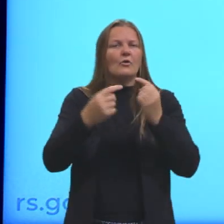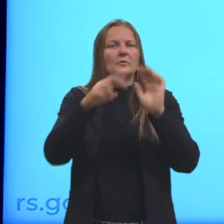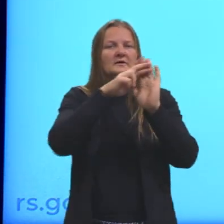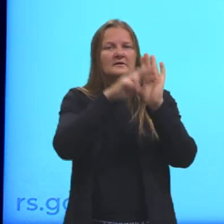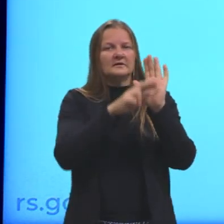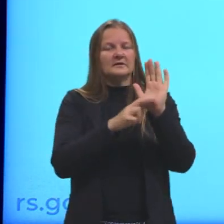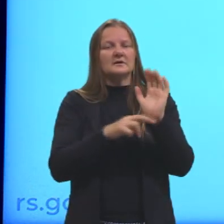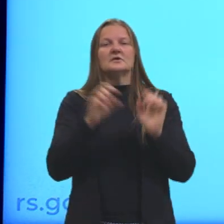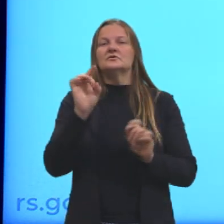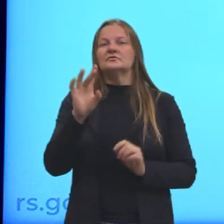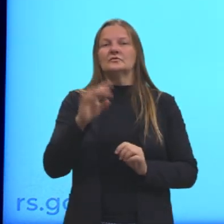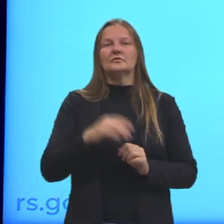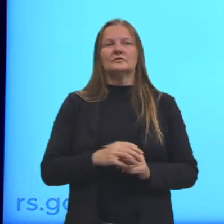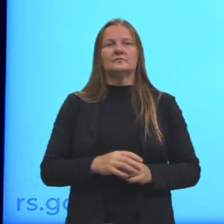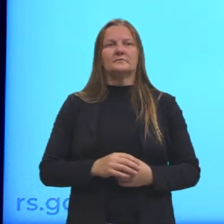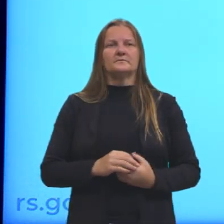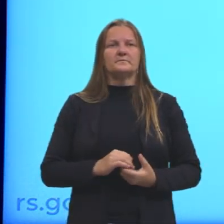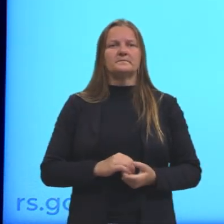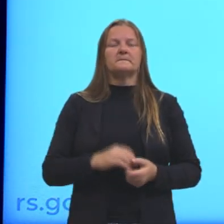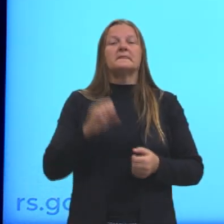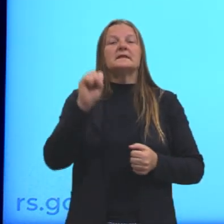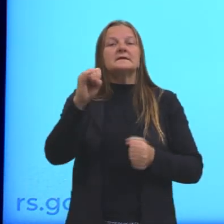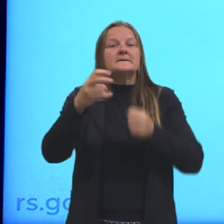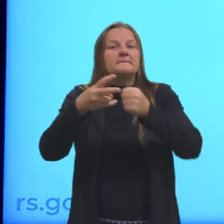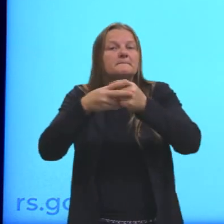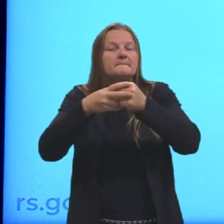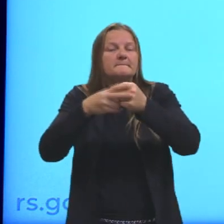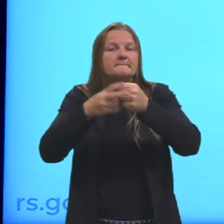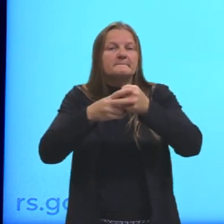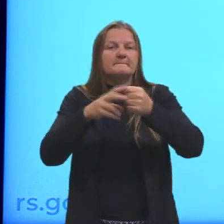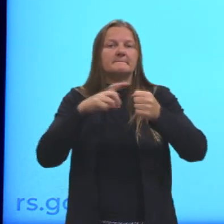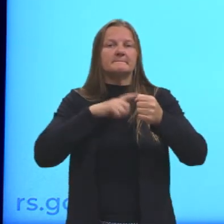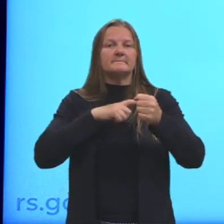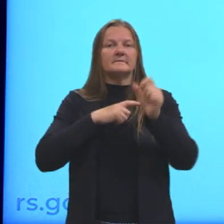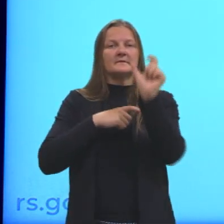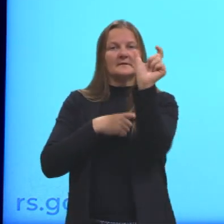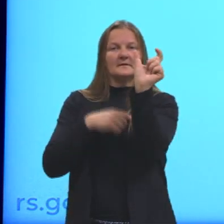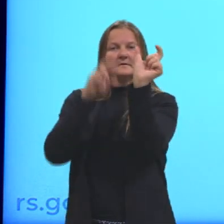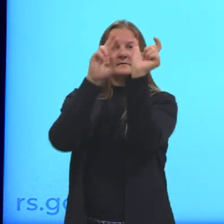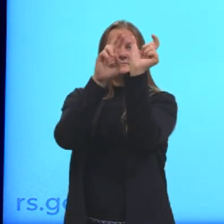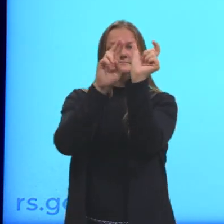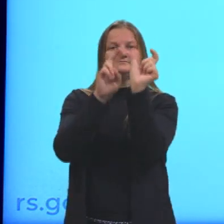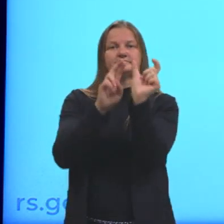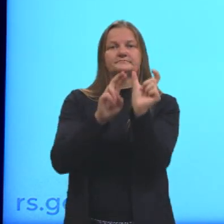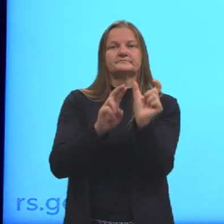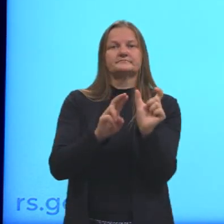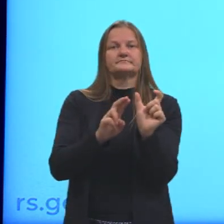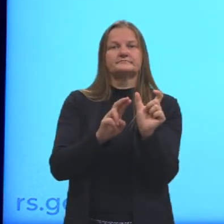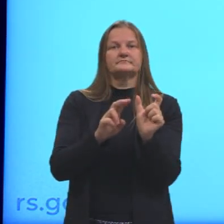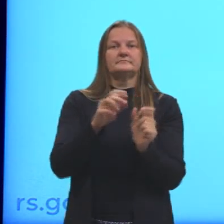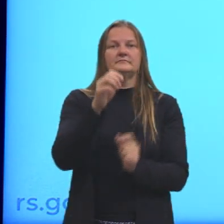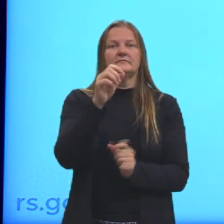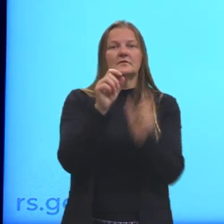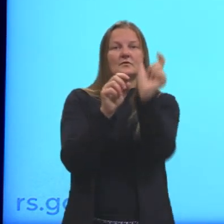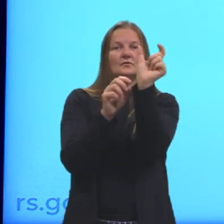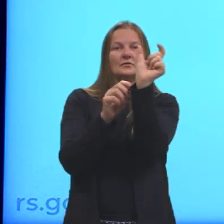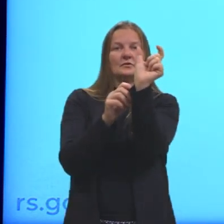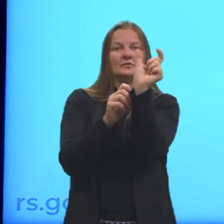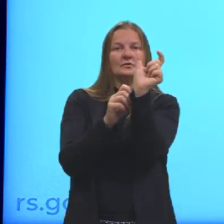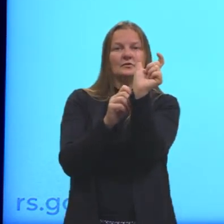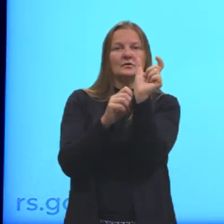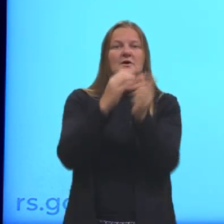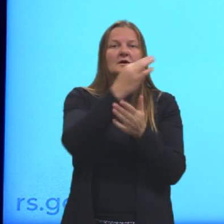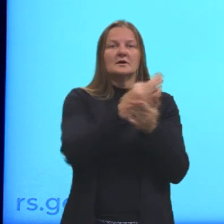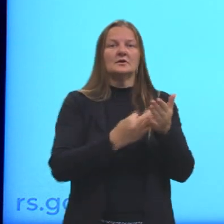exemplo, se o verbo ele for regular, ele tem uma terminação dentro do